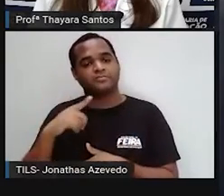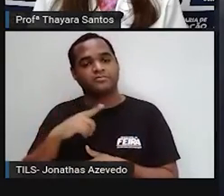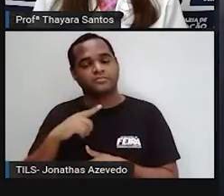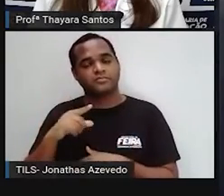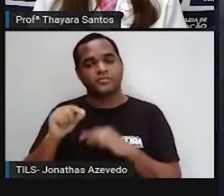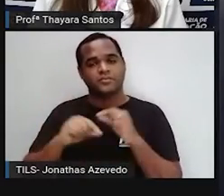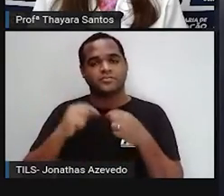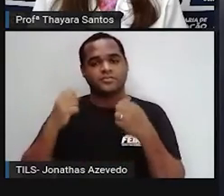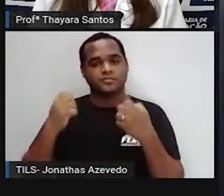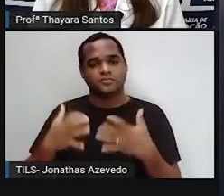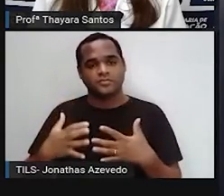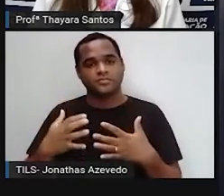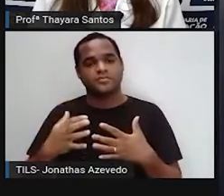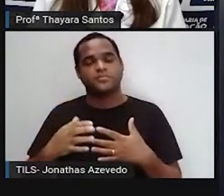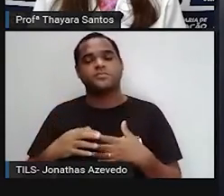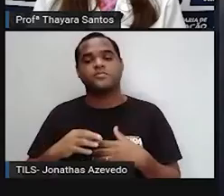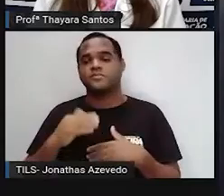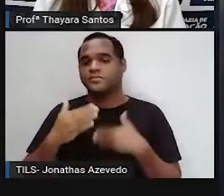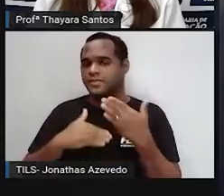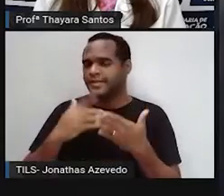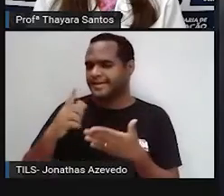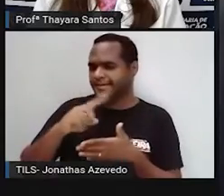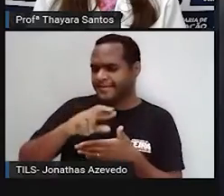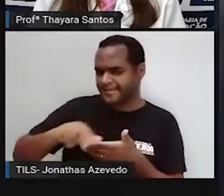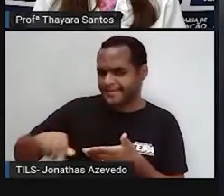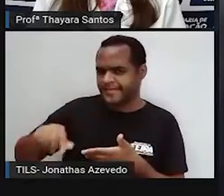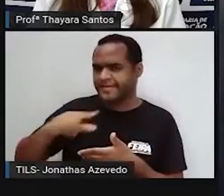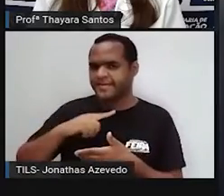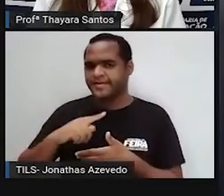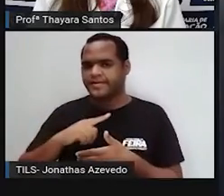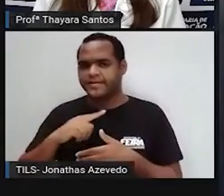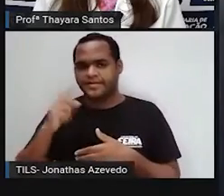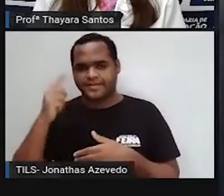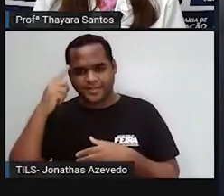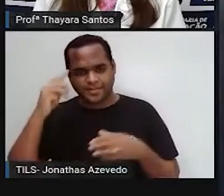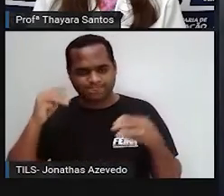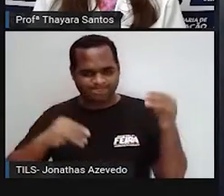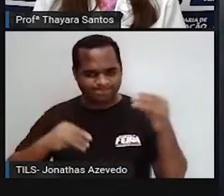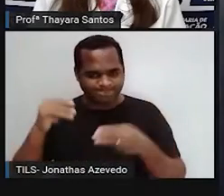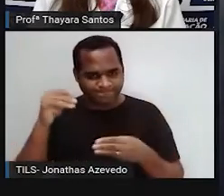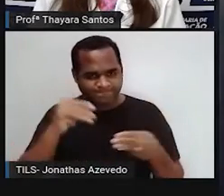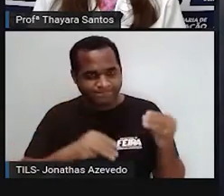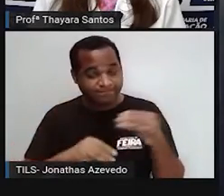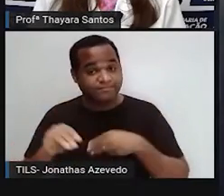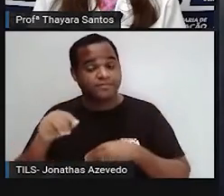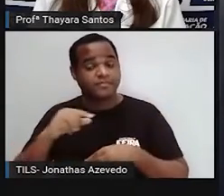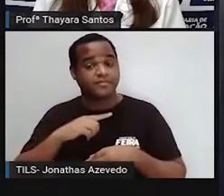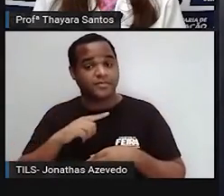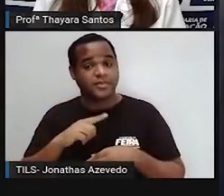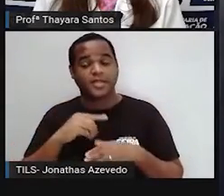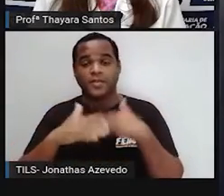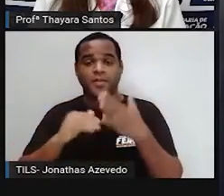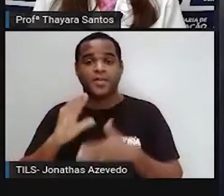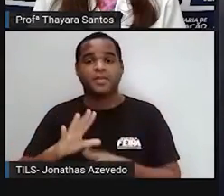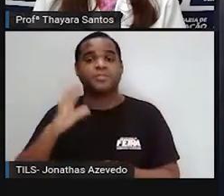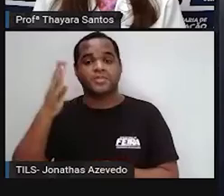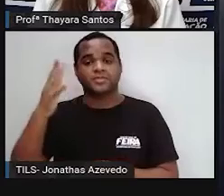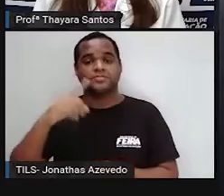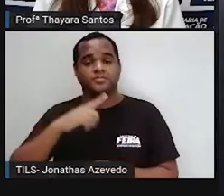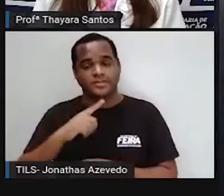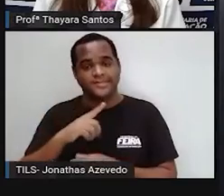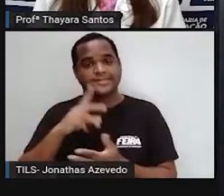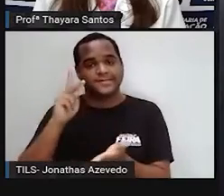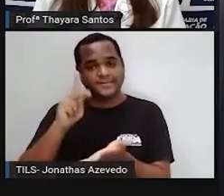calotas polares. Aquelas imagens do urso polar num pedacinho de gelo pequeno. Isso está acontecendo, de fato.